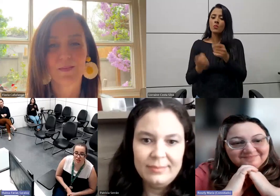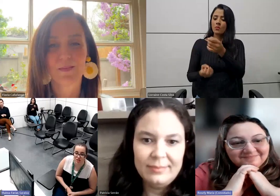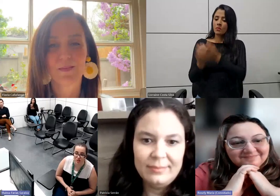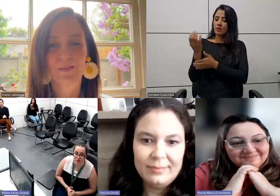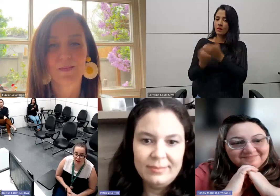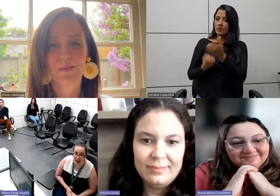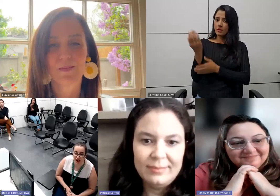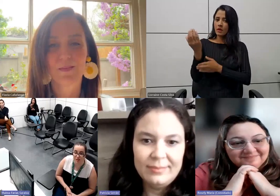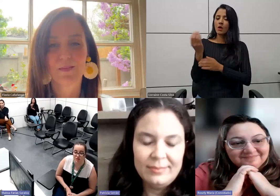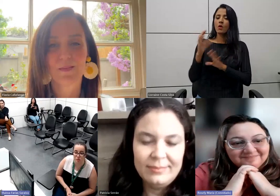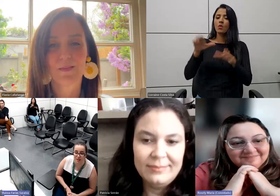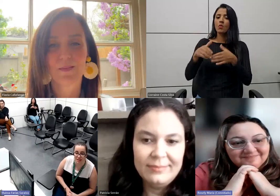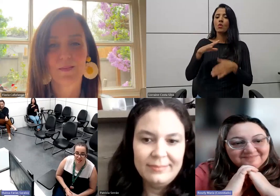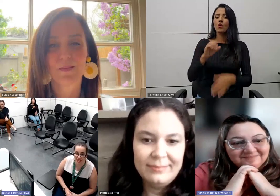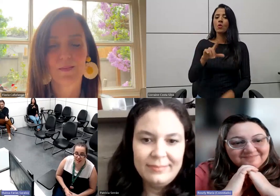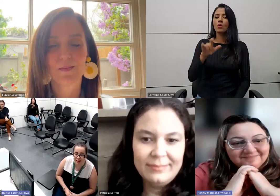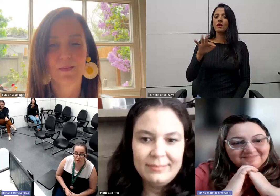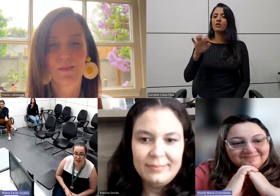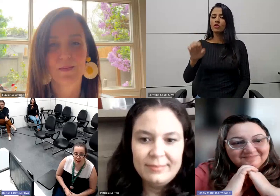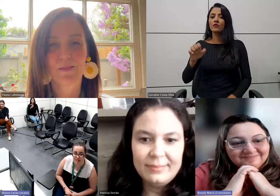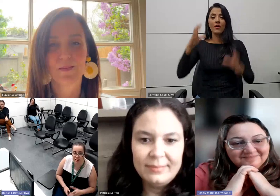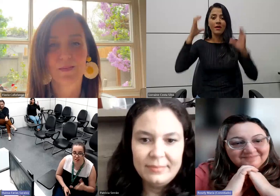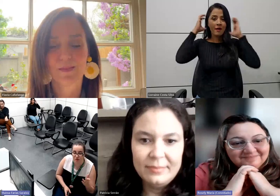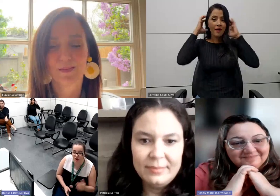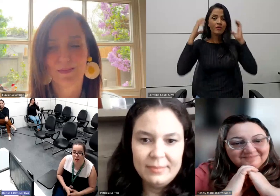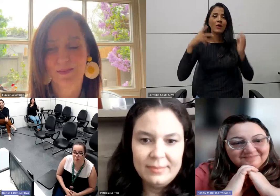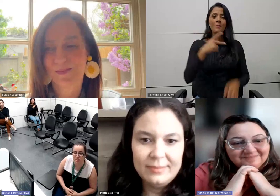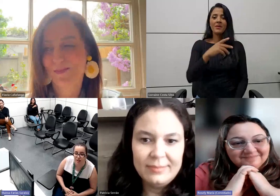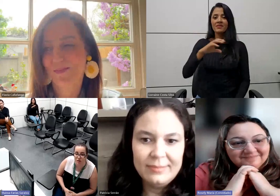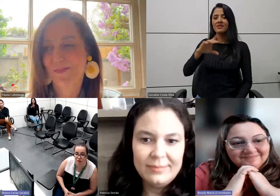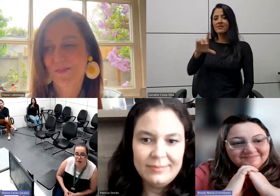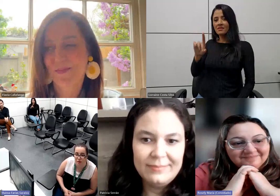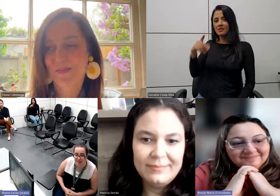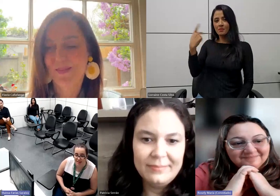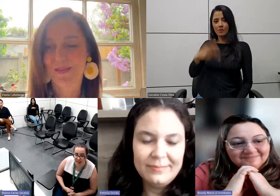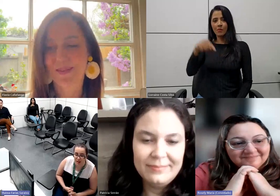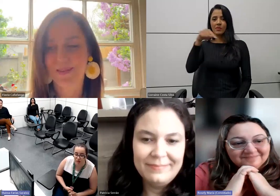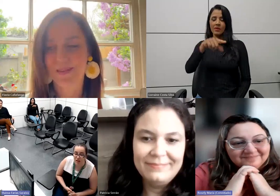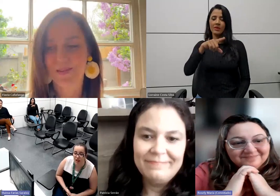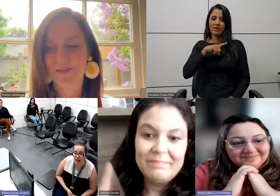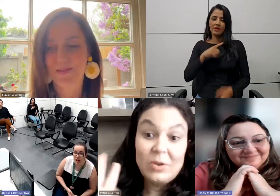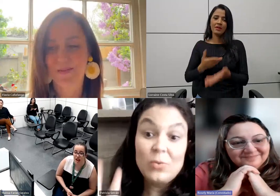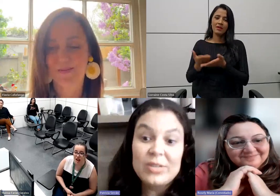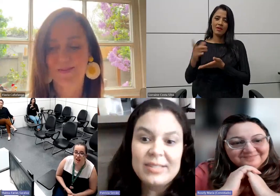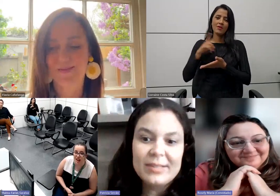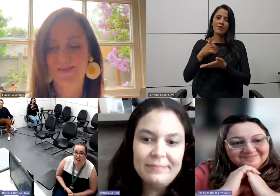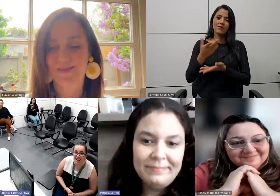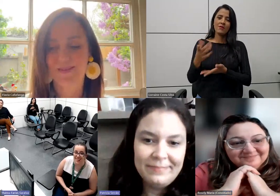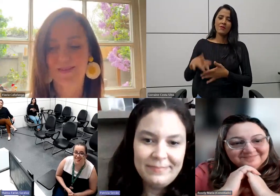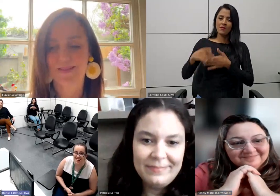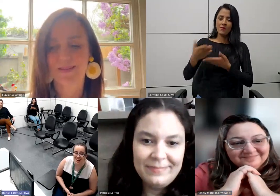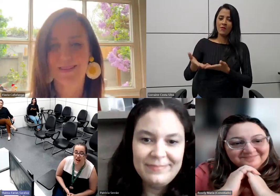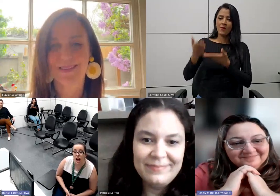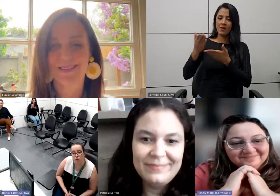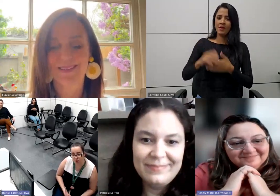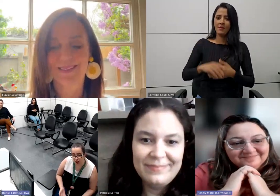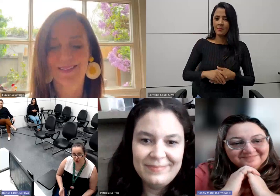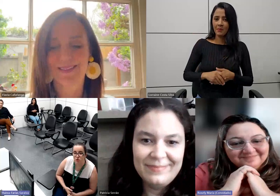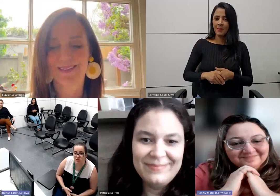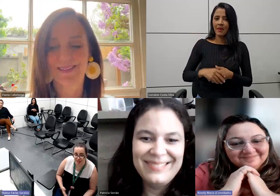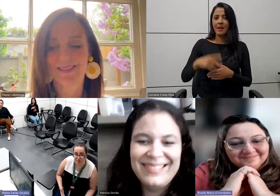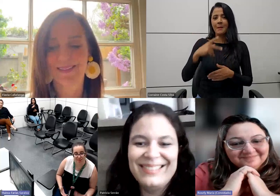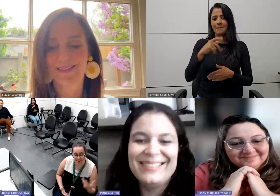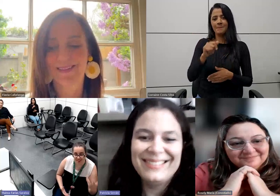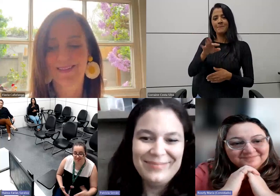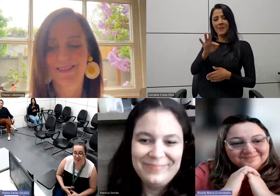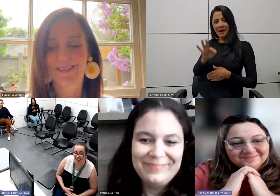criação do coletivo de rádios e PCDs aqui da empresa, que foi capitaneada aí pela Pathy Serrão. Com você? É, com